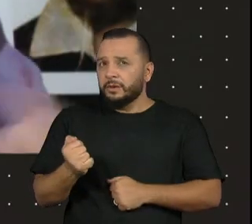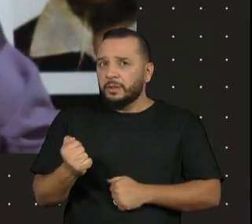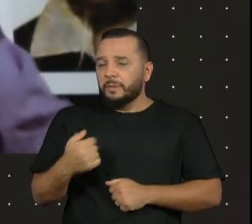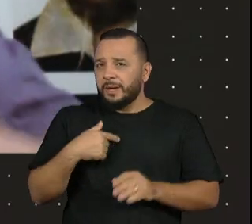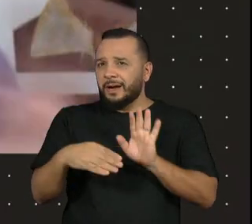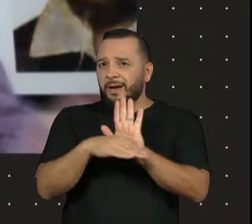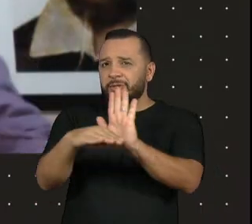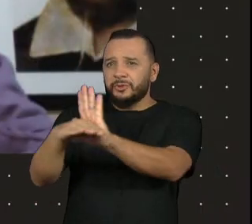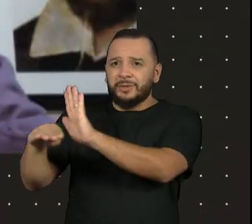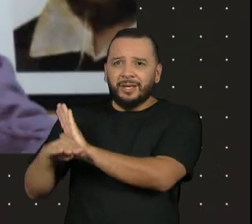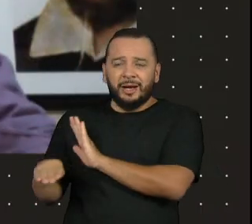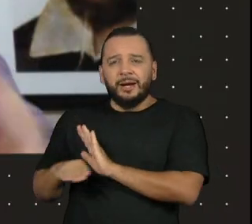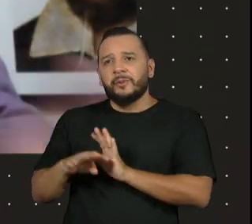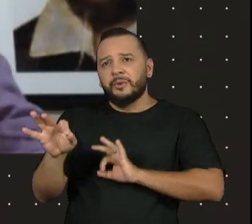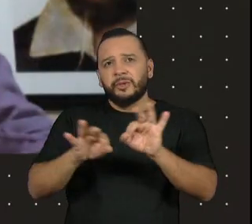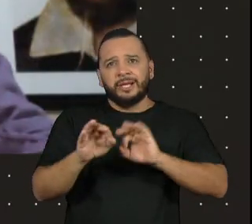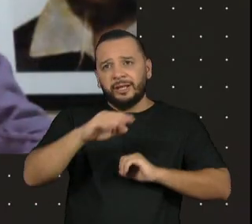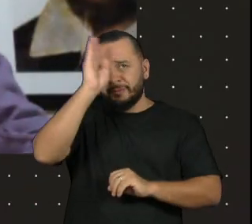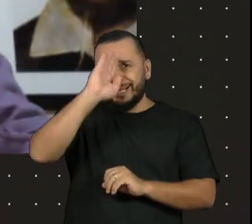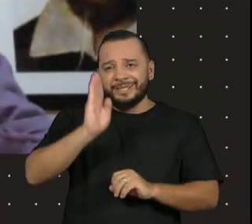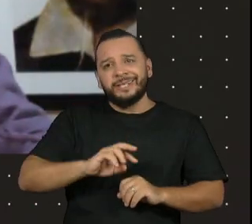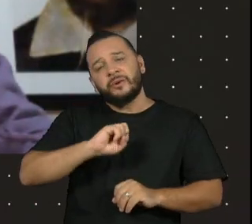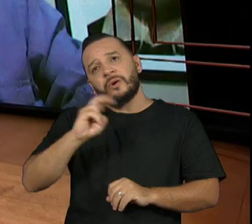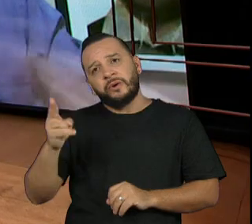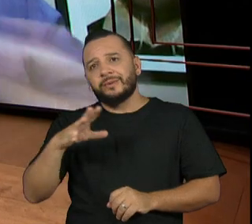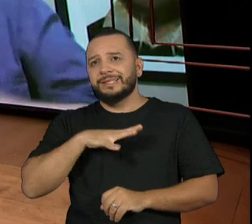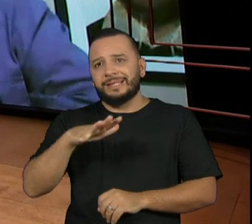colaborar com um projeto de país ou com um projeto de cidade.